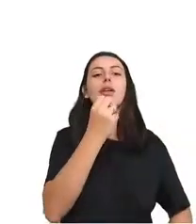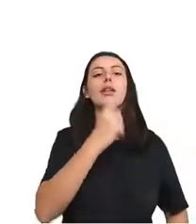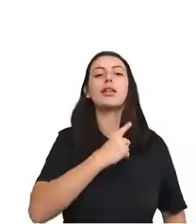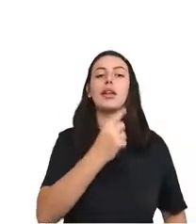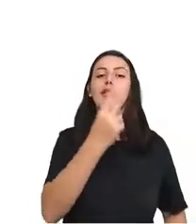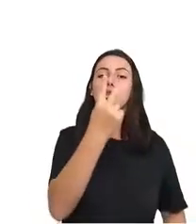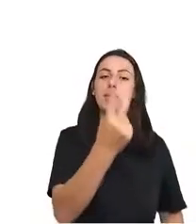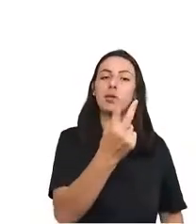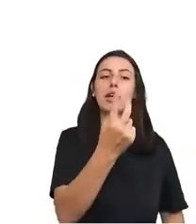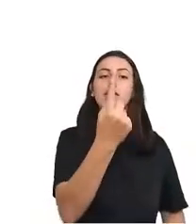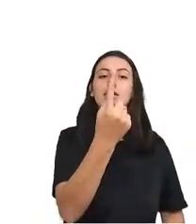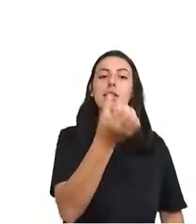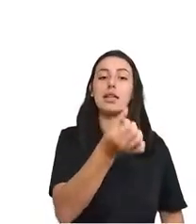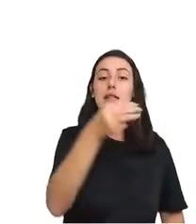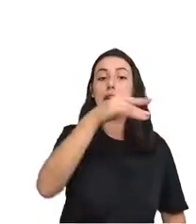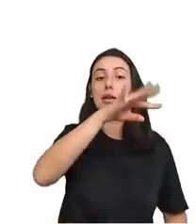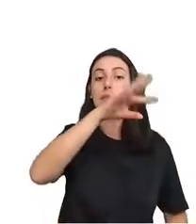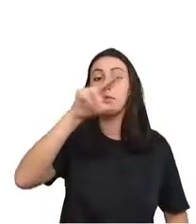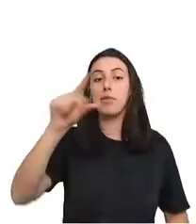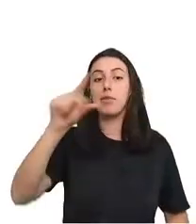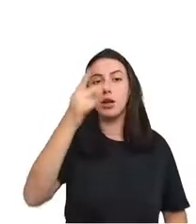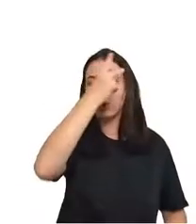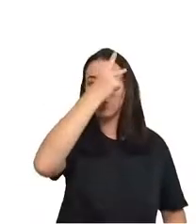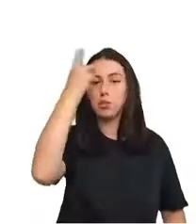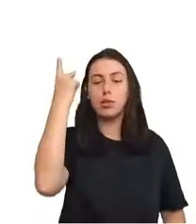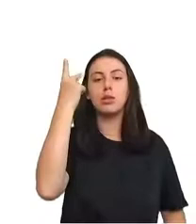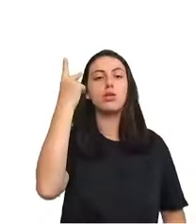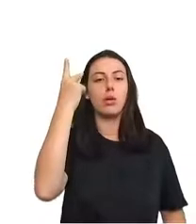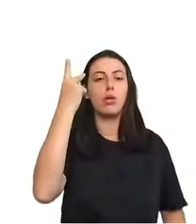enquanto que os números oficiais são de 5 milhões.